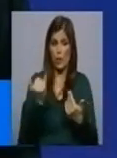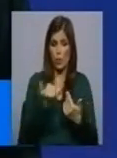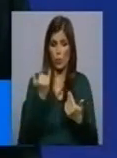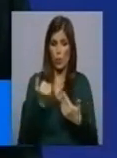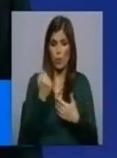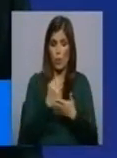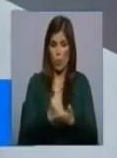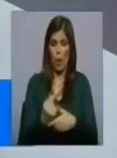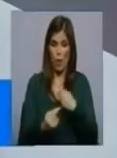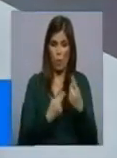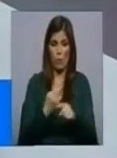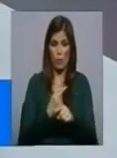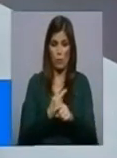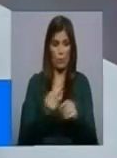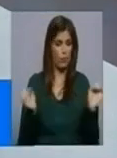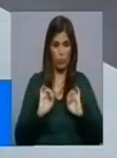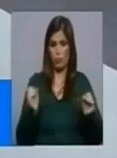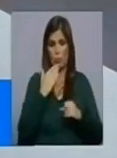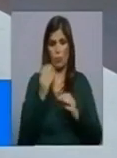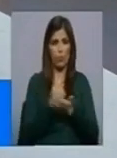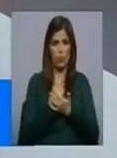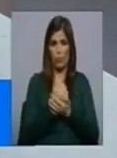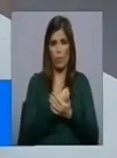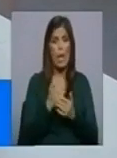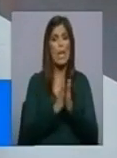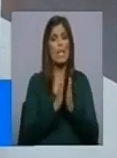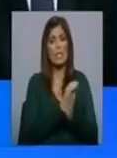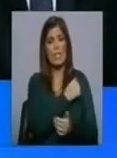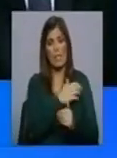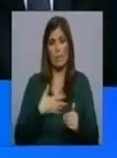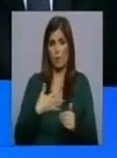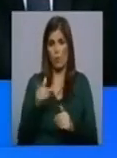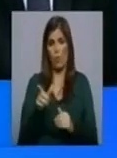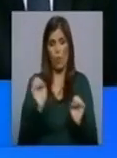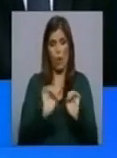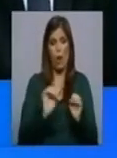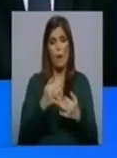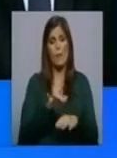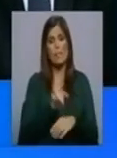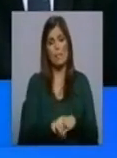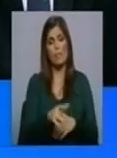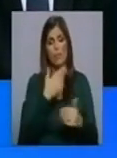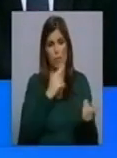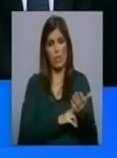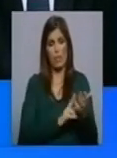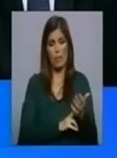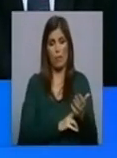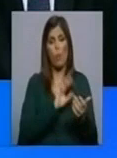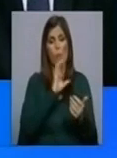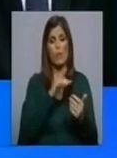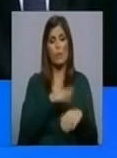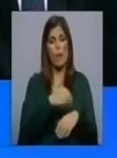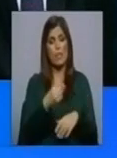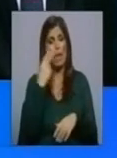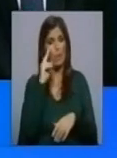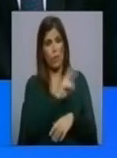algum apoio e teve ou não? Não, não pedimos nenhum apoio à Santa Casa da Misericórdia de Lisboa, mas esse é um aspecto de facto que o país um dia tem que olhar,